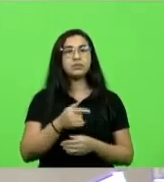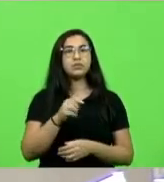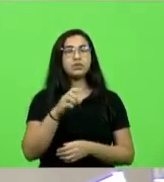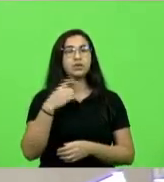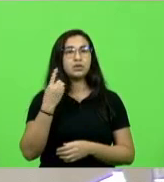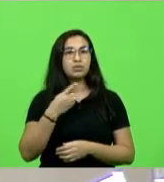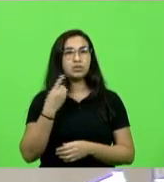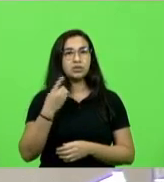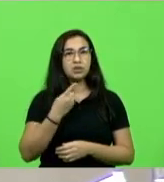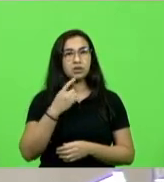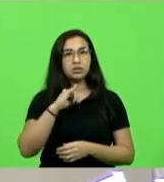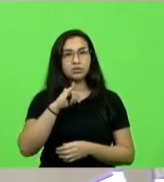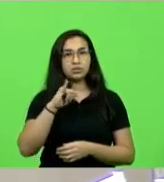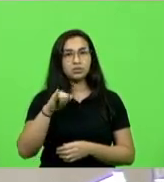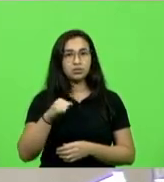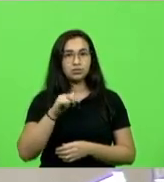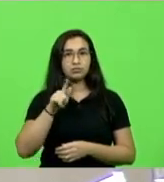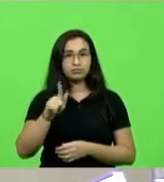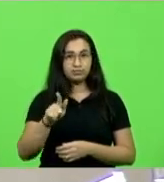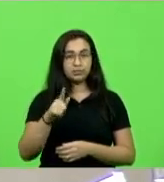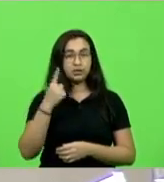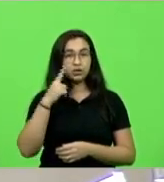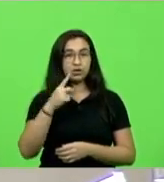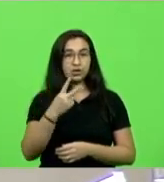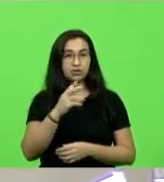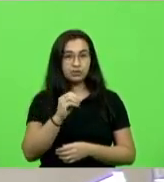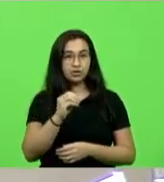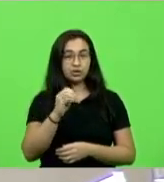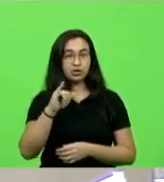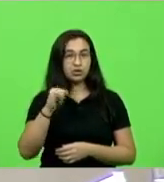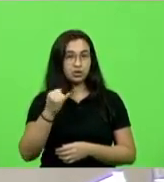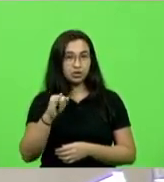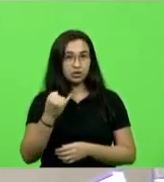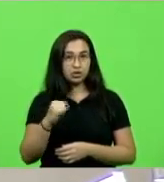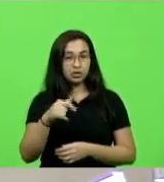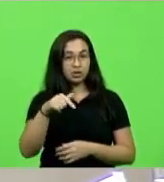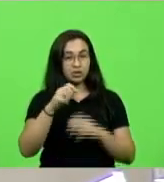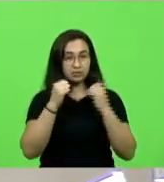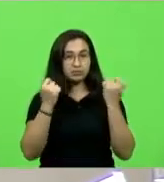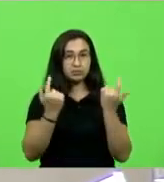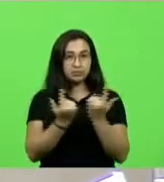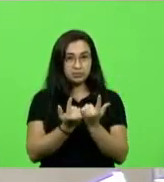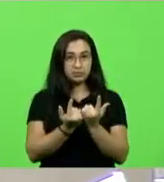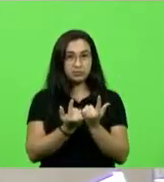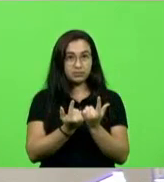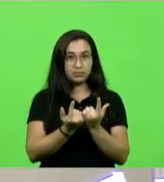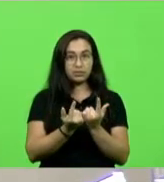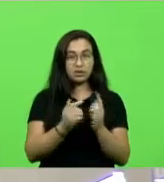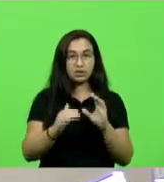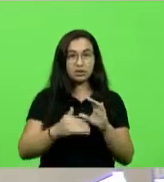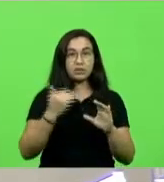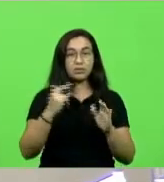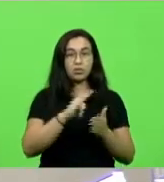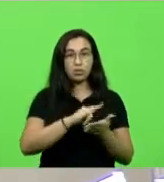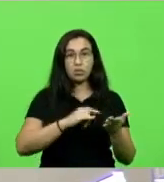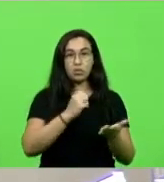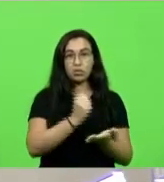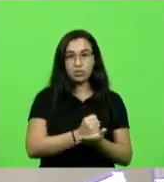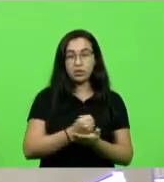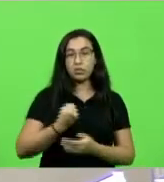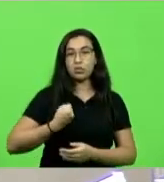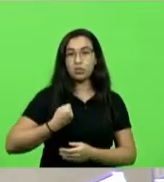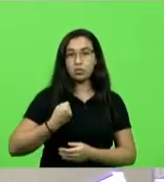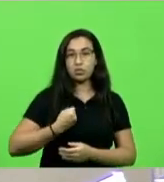Garcia. No dia 20 de janeiro, a Assembleia Legislativa foi intimada acerca da decisão nos autos do processo número